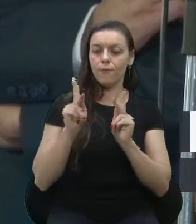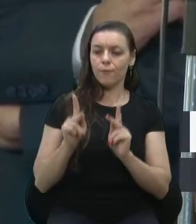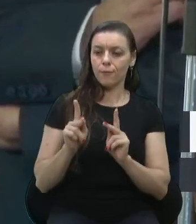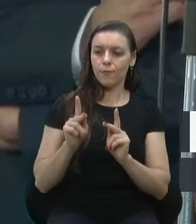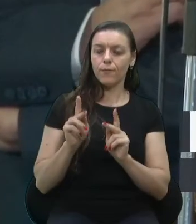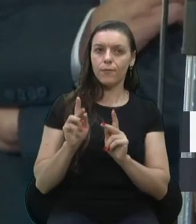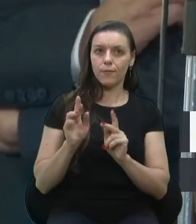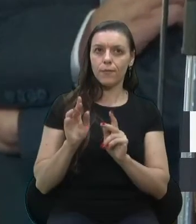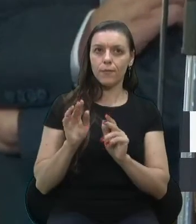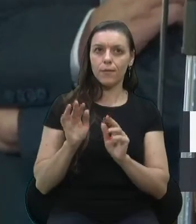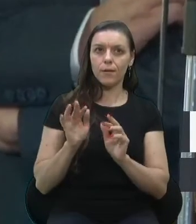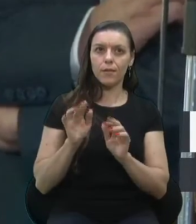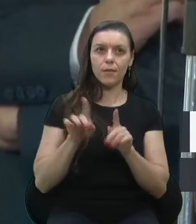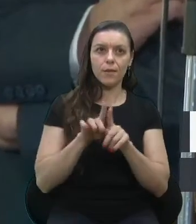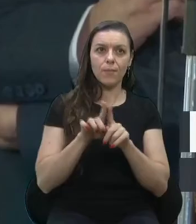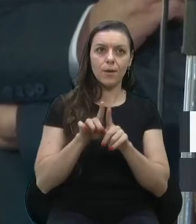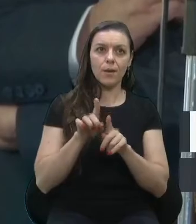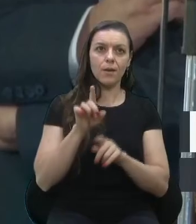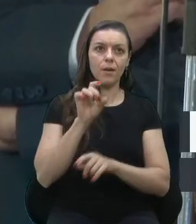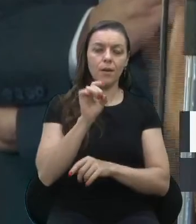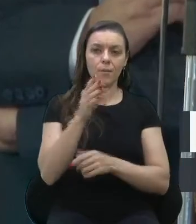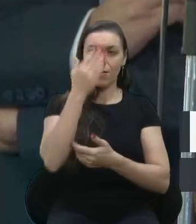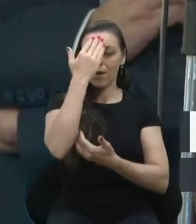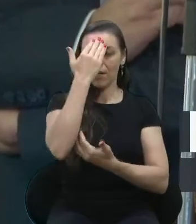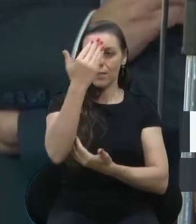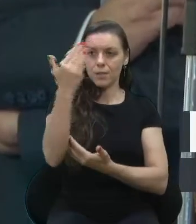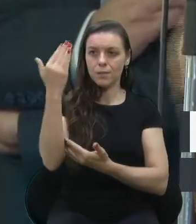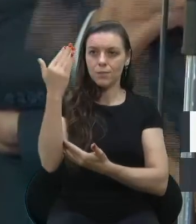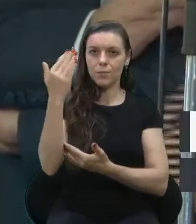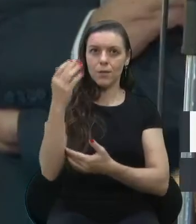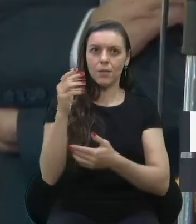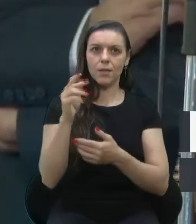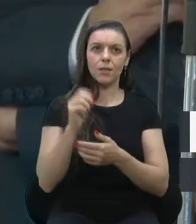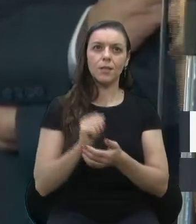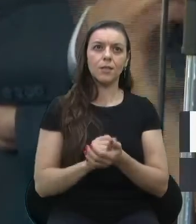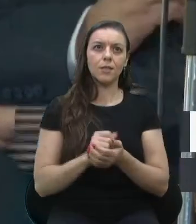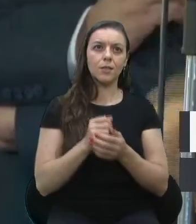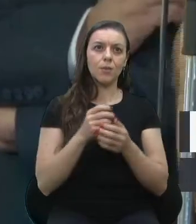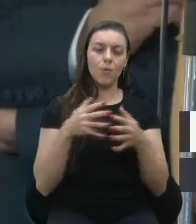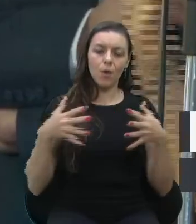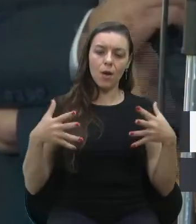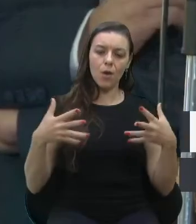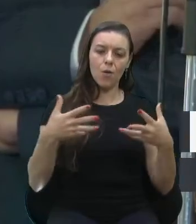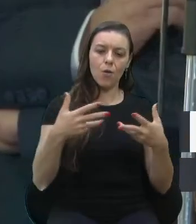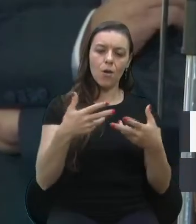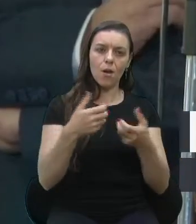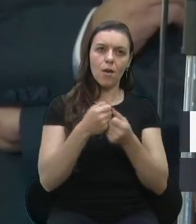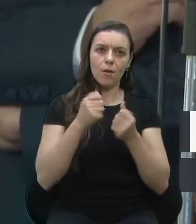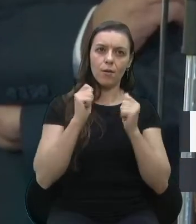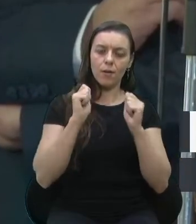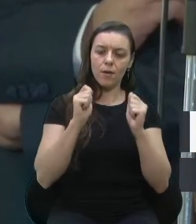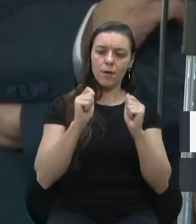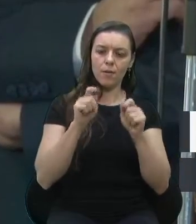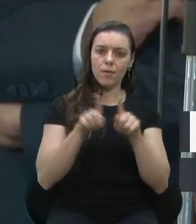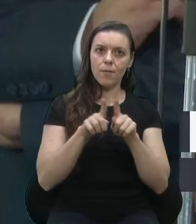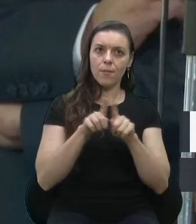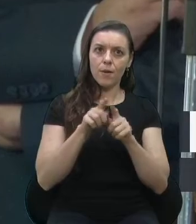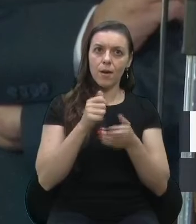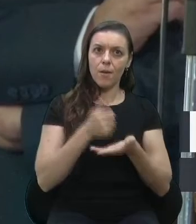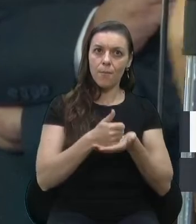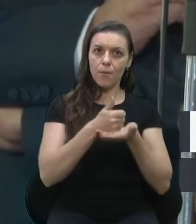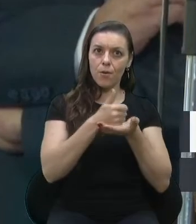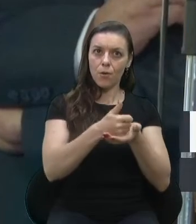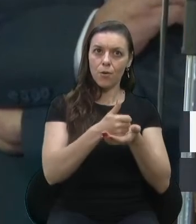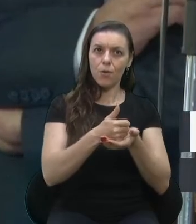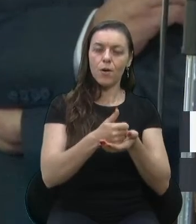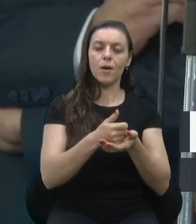mais uma vez meu agradecimento pelo povo da cultura que me acolheu desde a campanha, que me acolhe agora no mandato, que mostra a